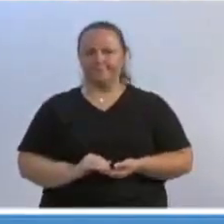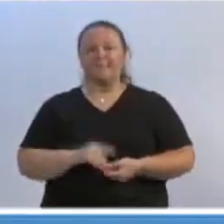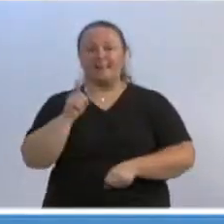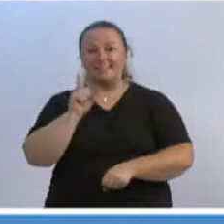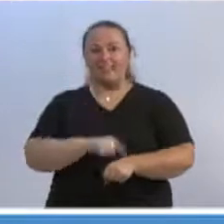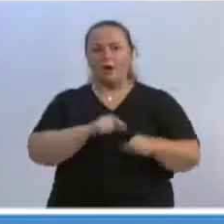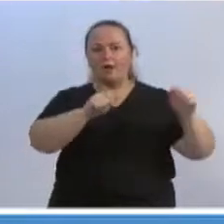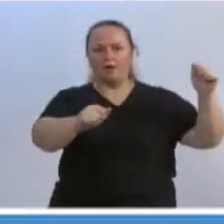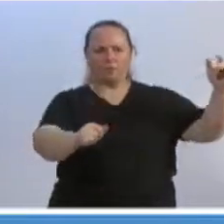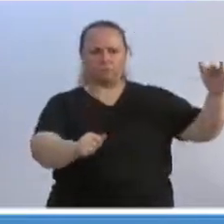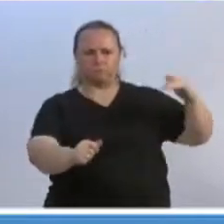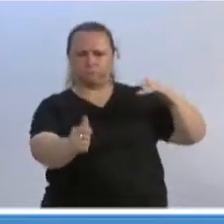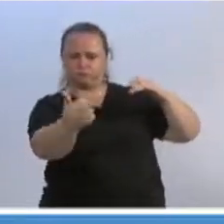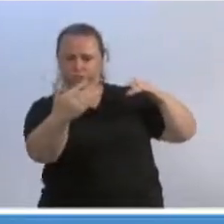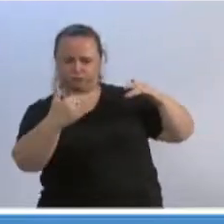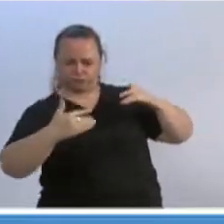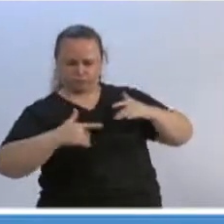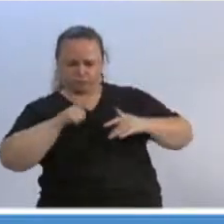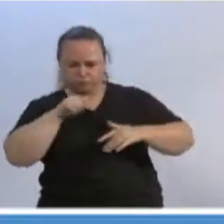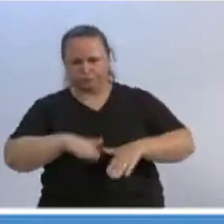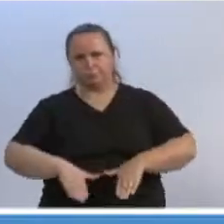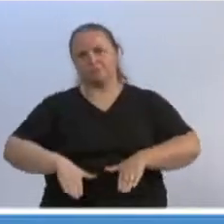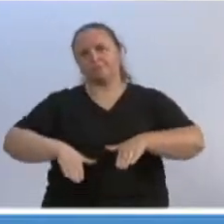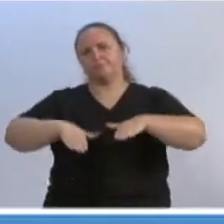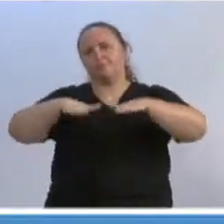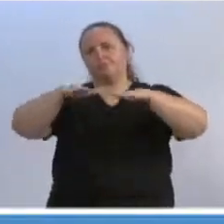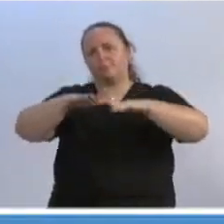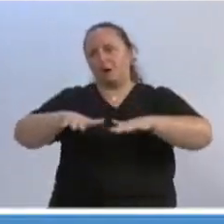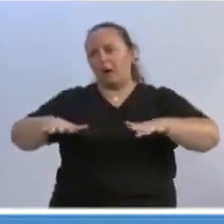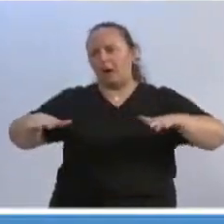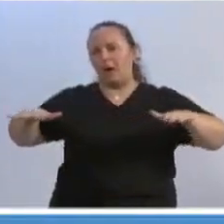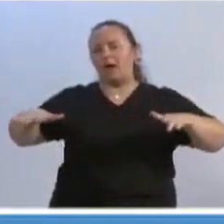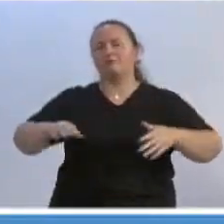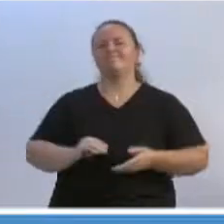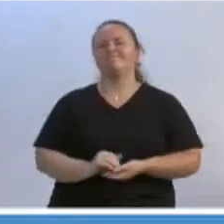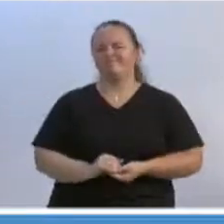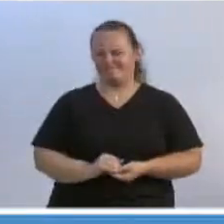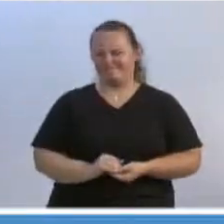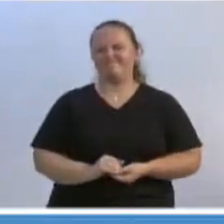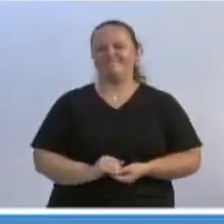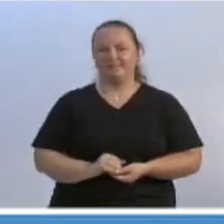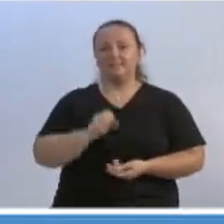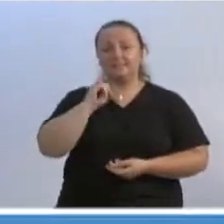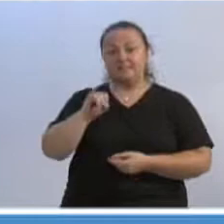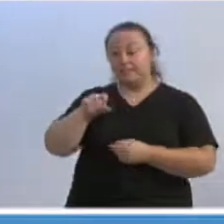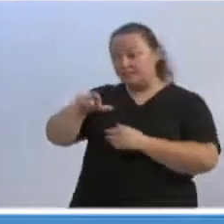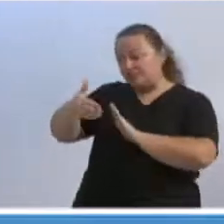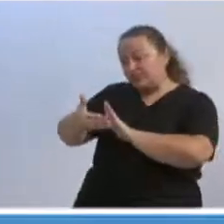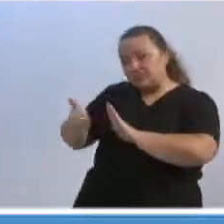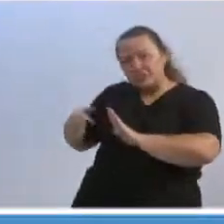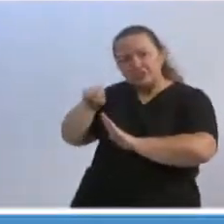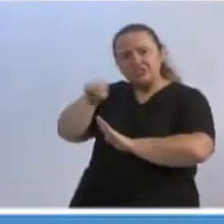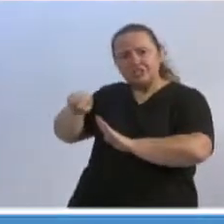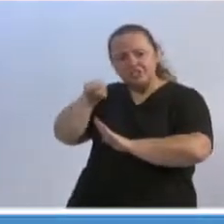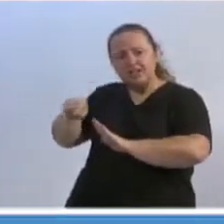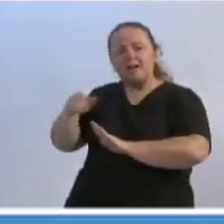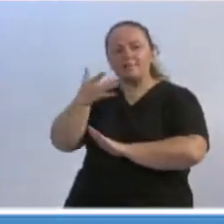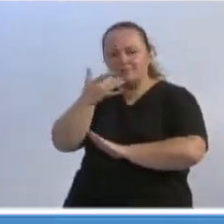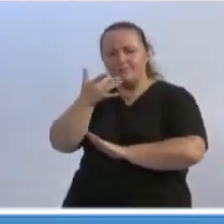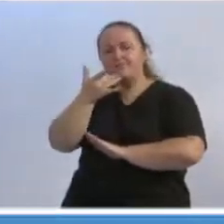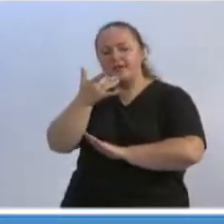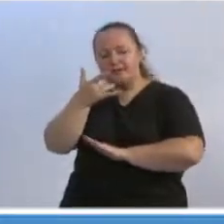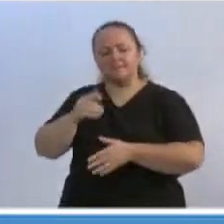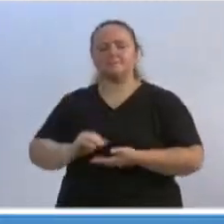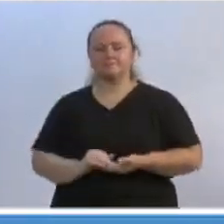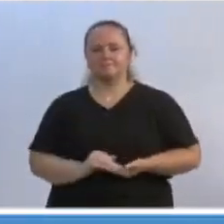aqui, ela cai por cima da tubulação, vai lá, trajeto normal, sem problema nenhum, vai resolver o problema aqui da Vila União. É simples e fácil, é só querer